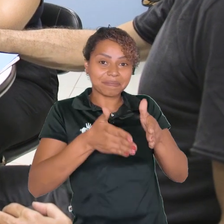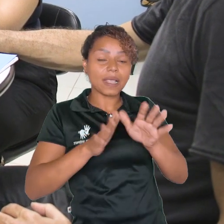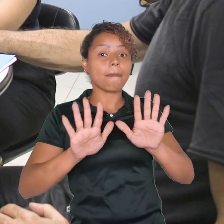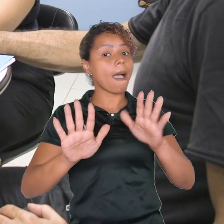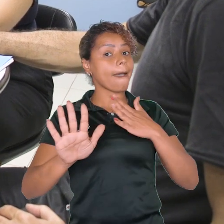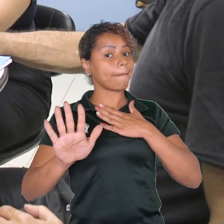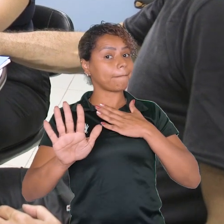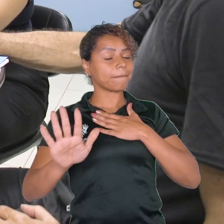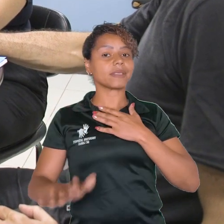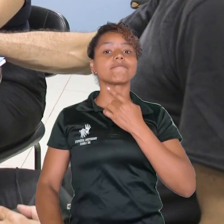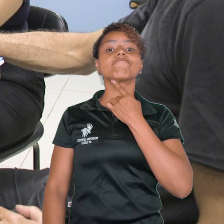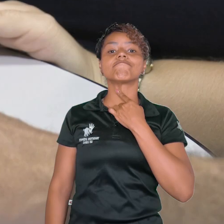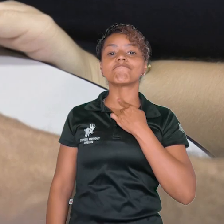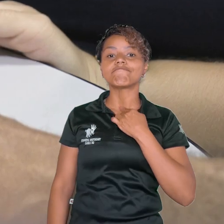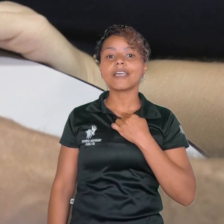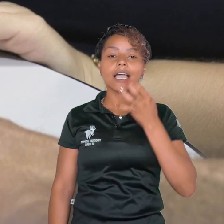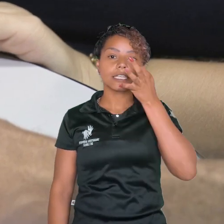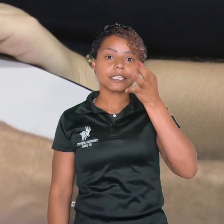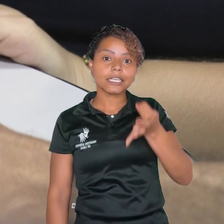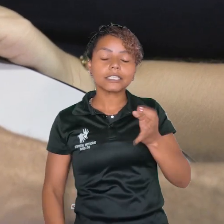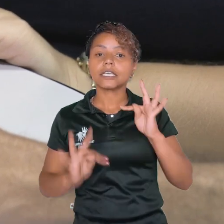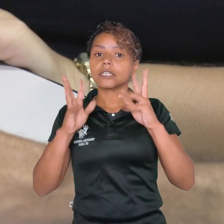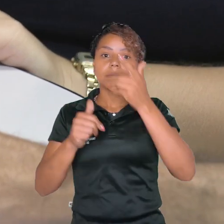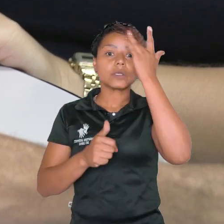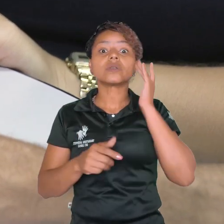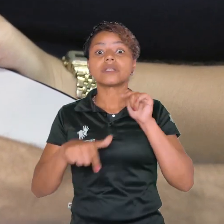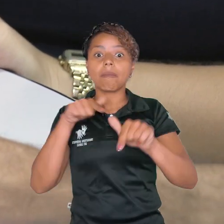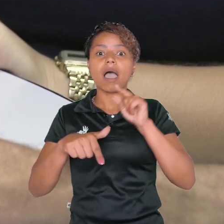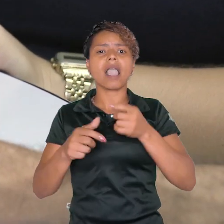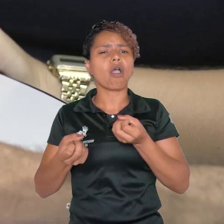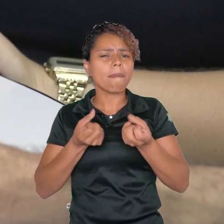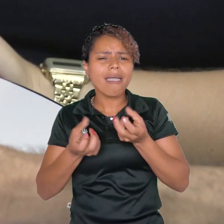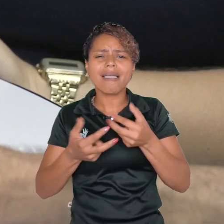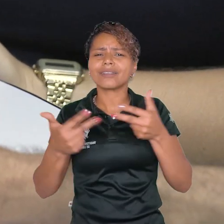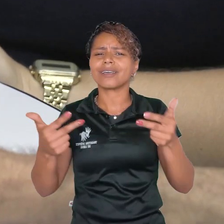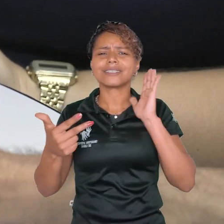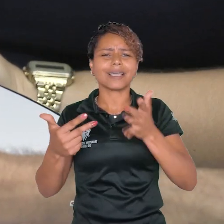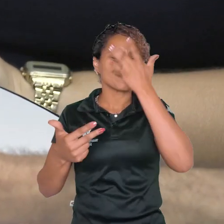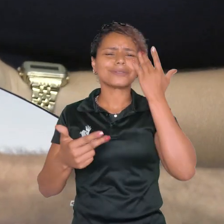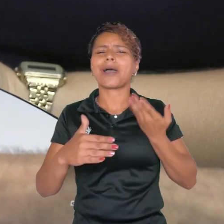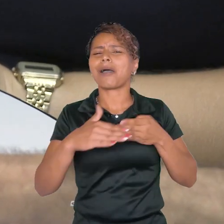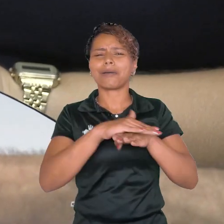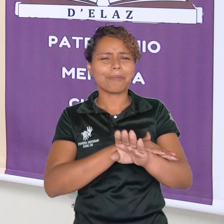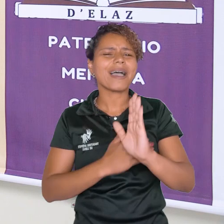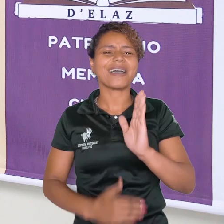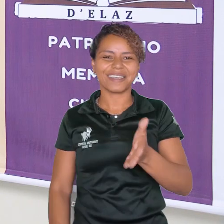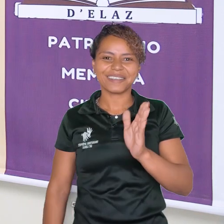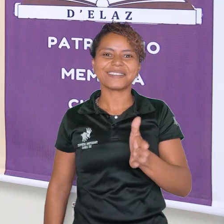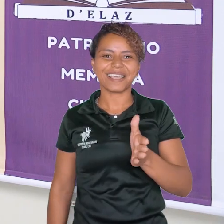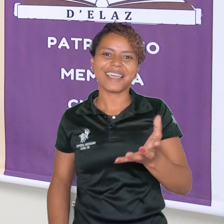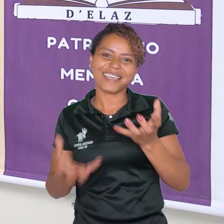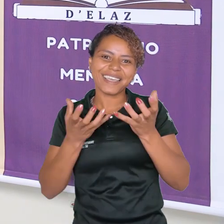lado empresarial, mas também eu sigo de uma linha que todo mundo trabalha no comércio, todo mundo já está acostumado a viver